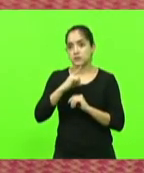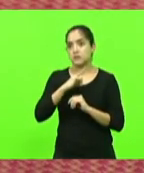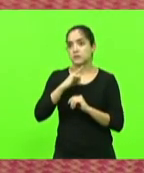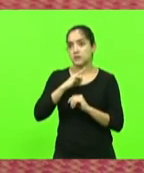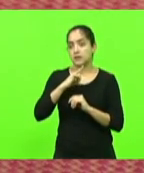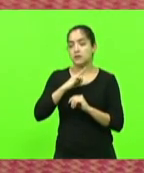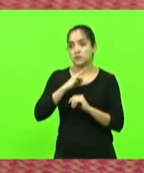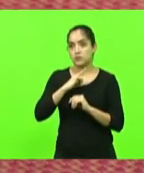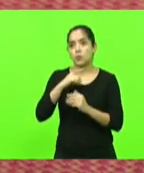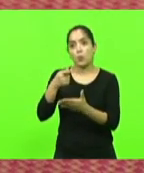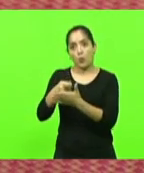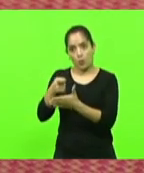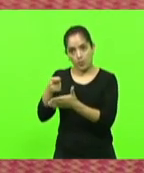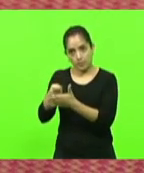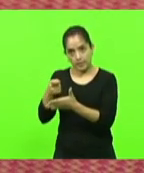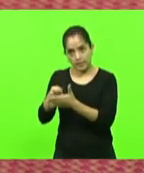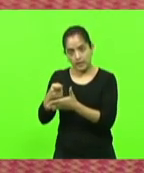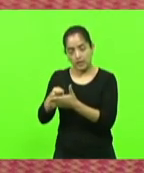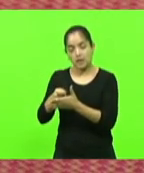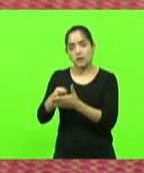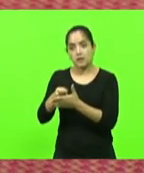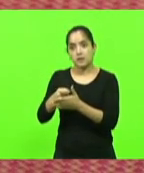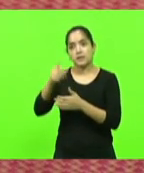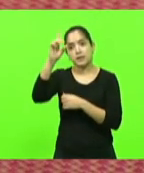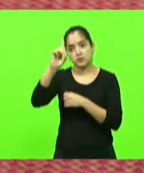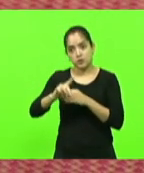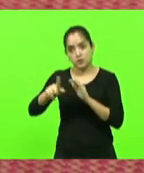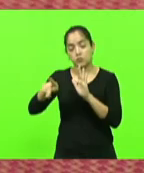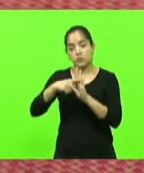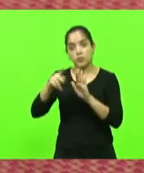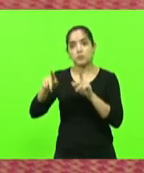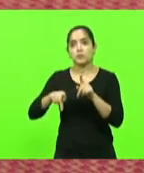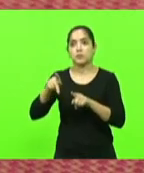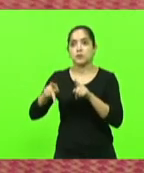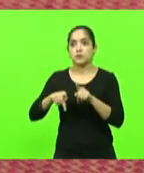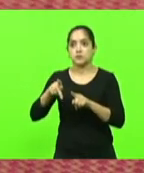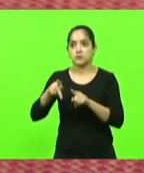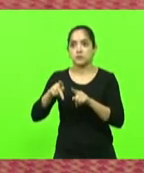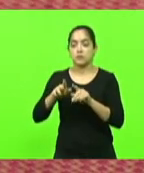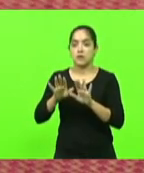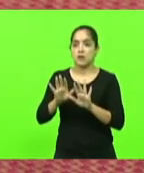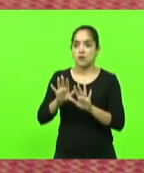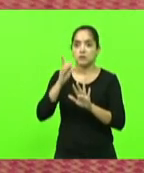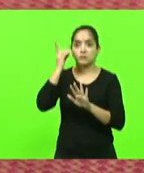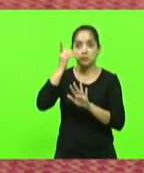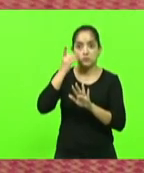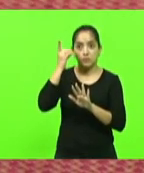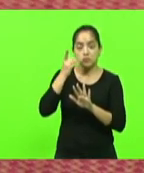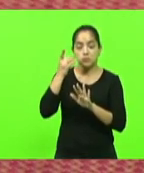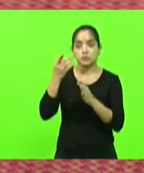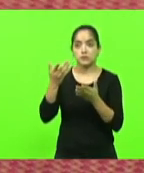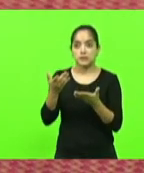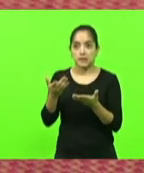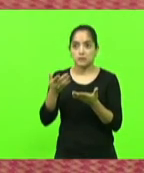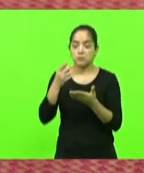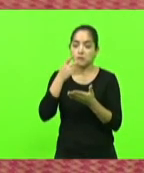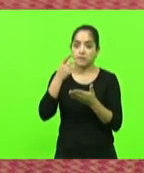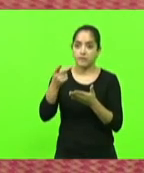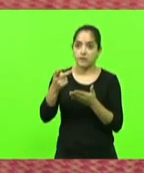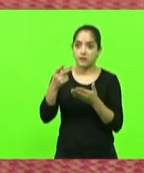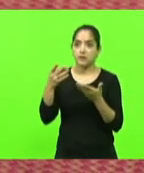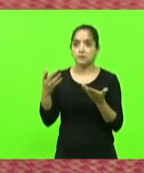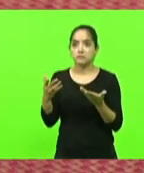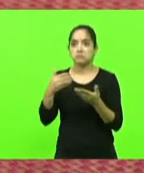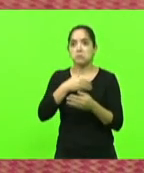de cobrar o que é direito dos catarinenses agora se eu sou deputado aqui para dizer que o